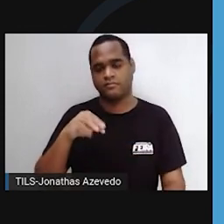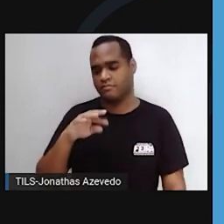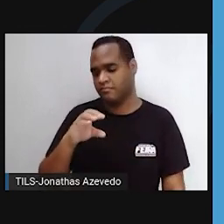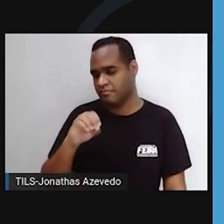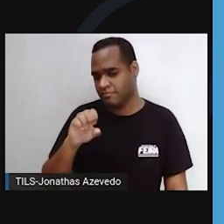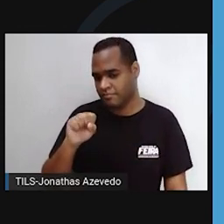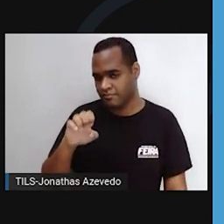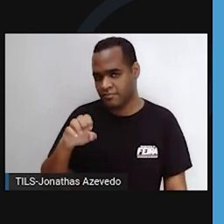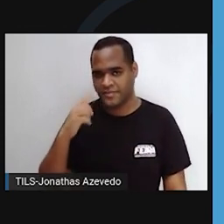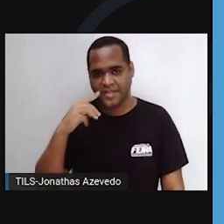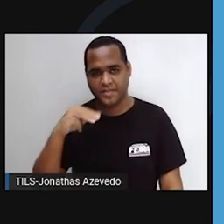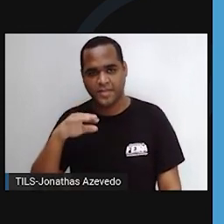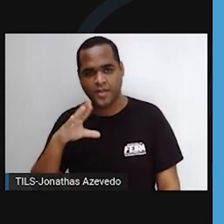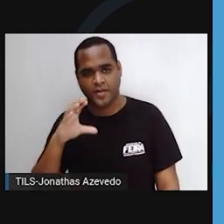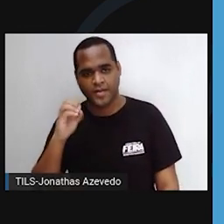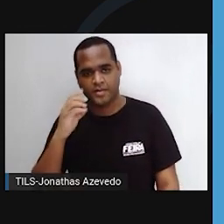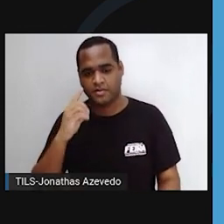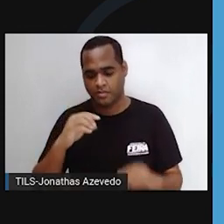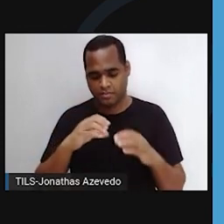meiose.